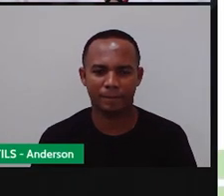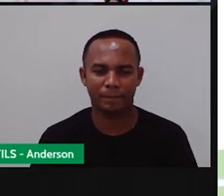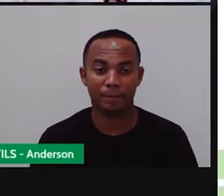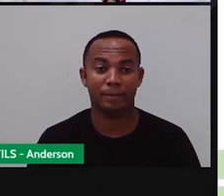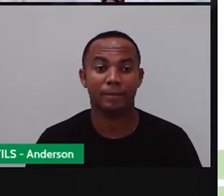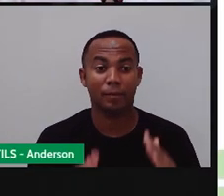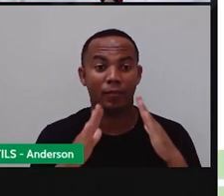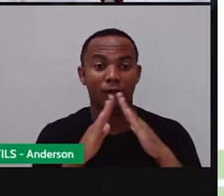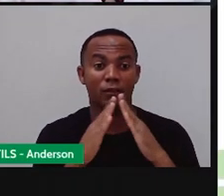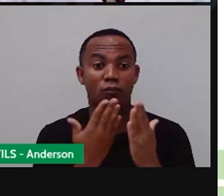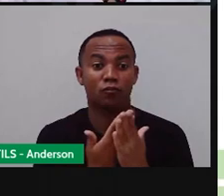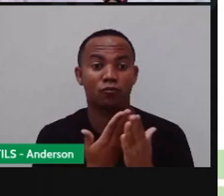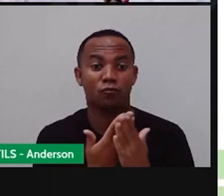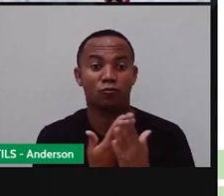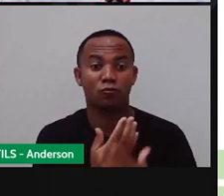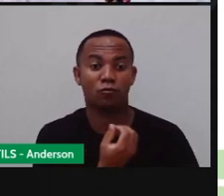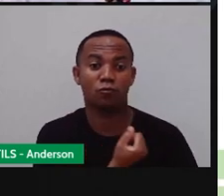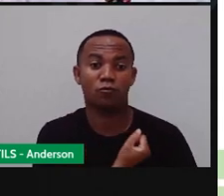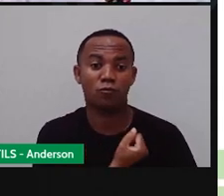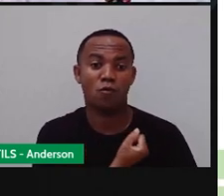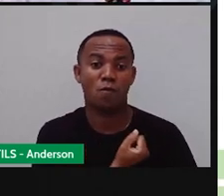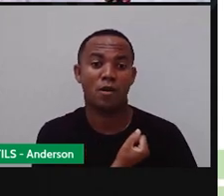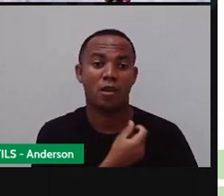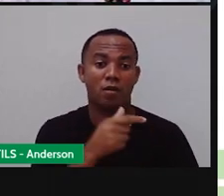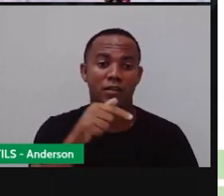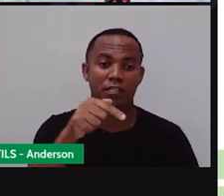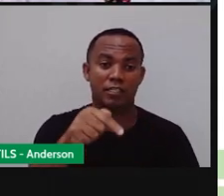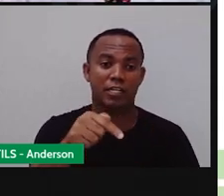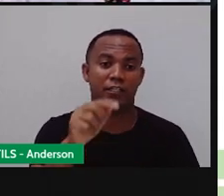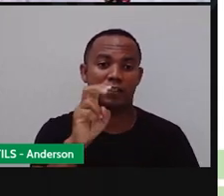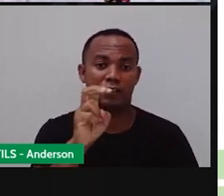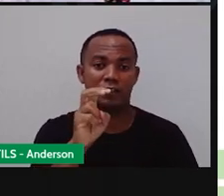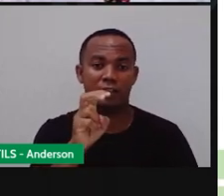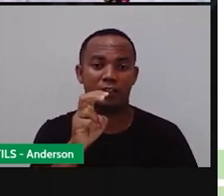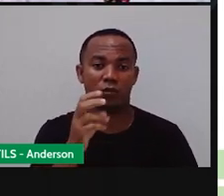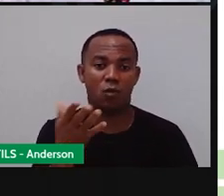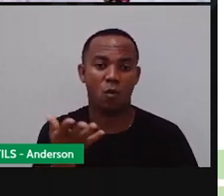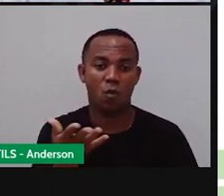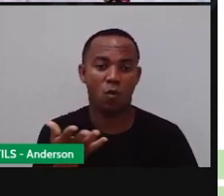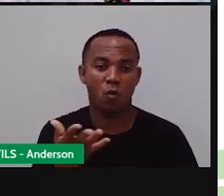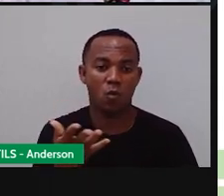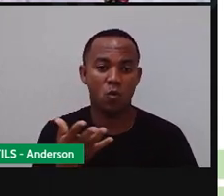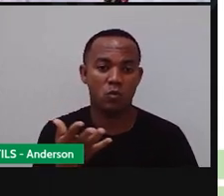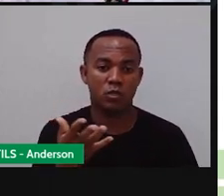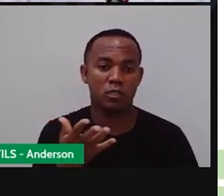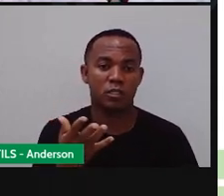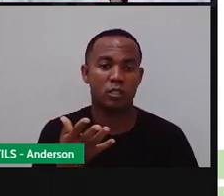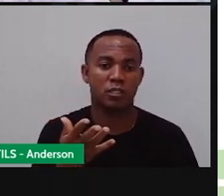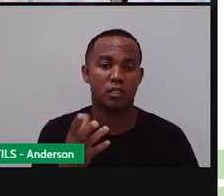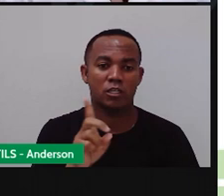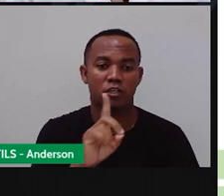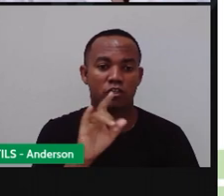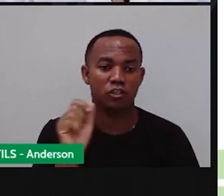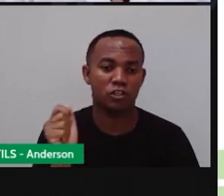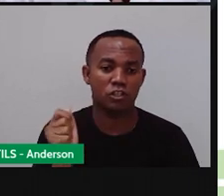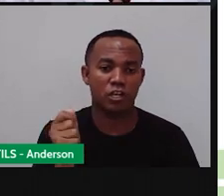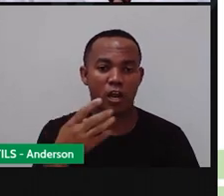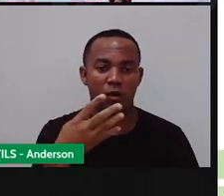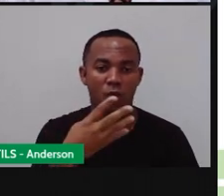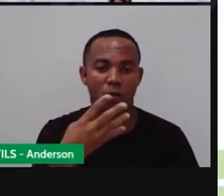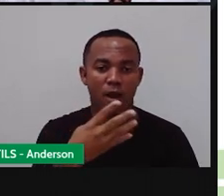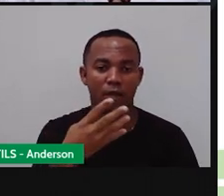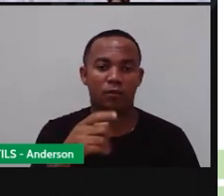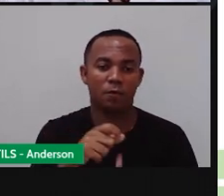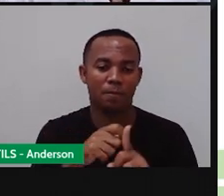Nossa aula de número 75, hoje dia 4 do mês 6 de 2021. E vamos continuar